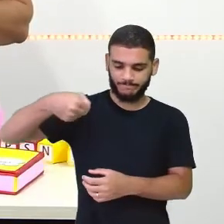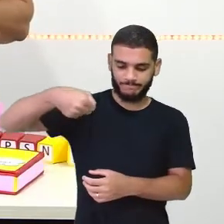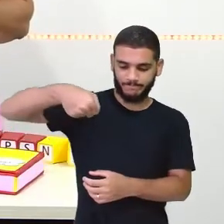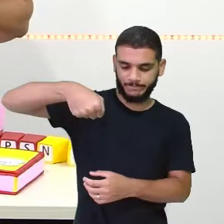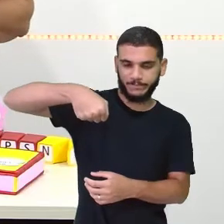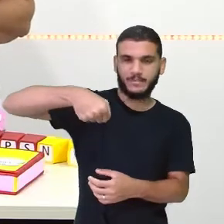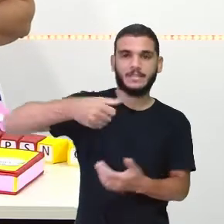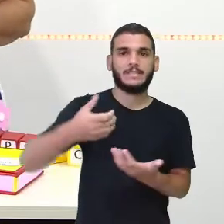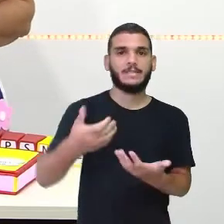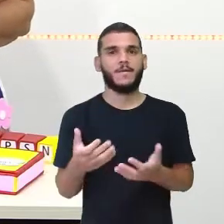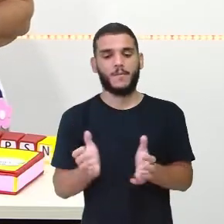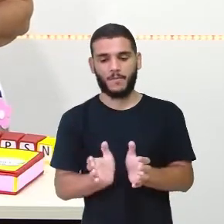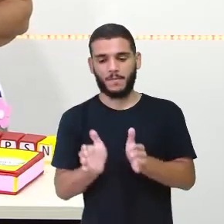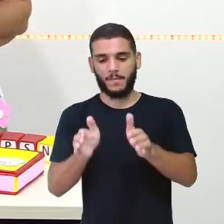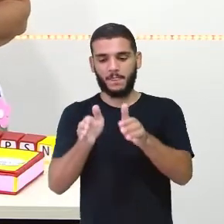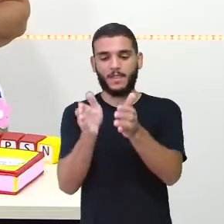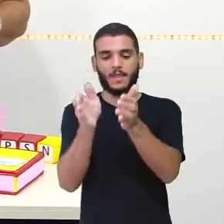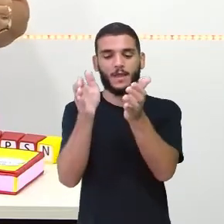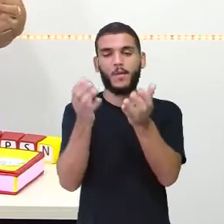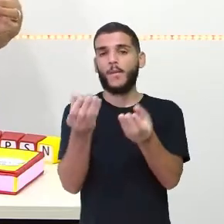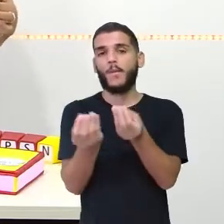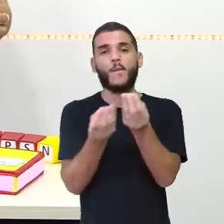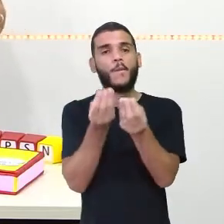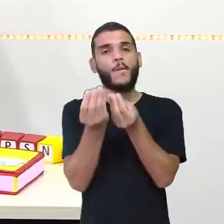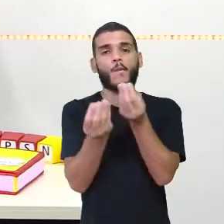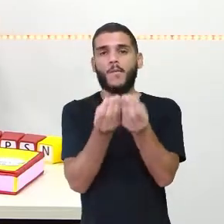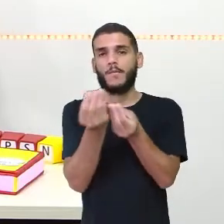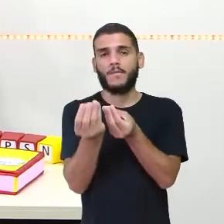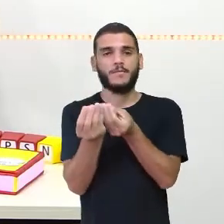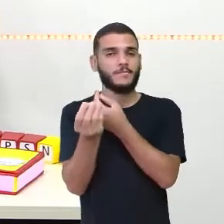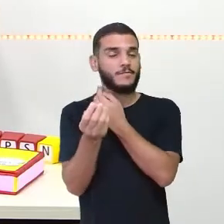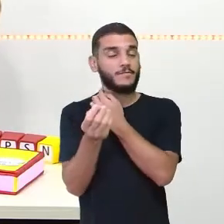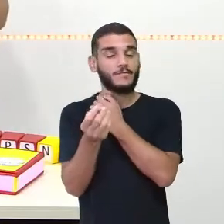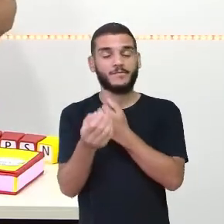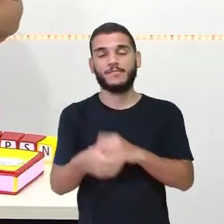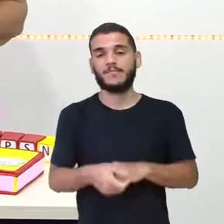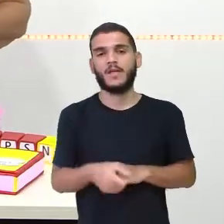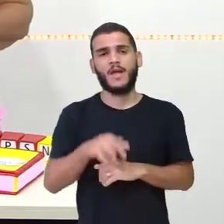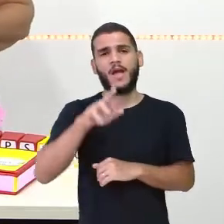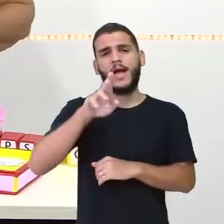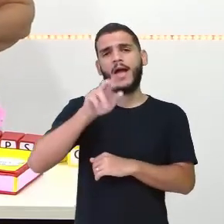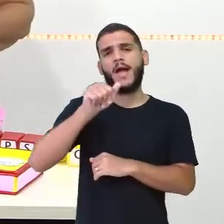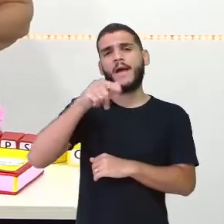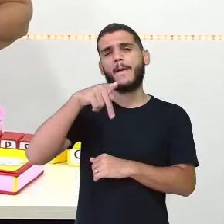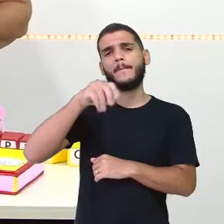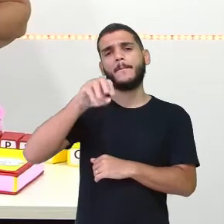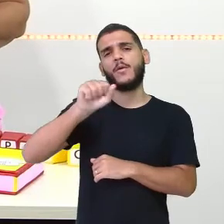A raposa, quando chegou na raposa, tentou comer